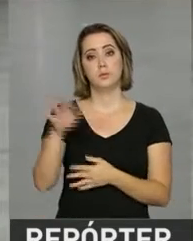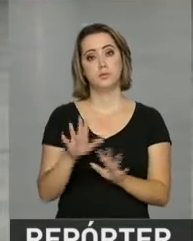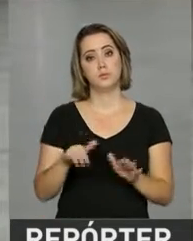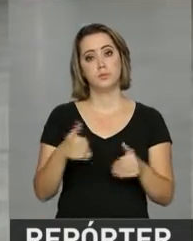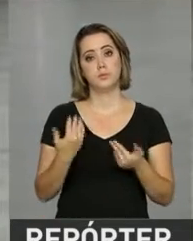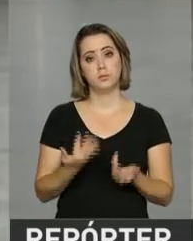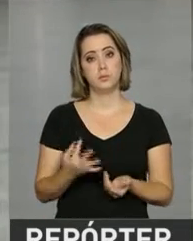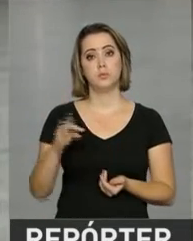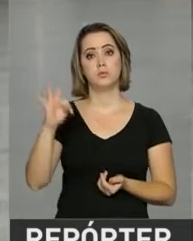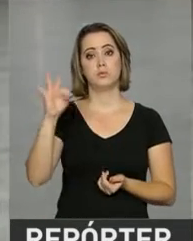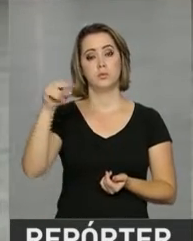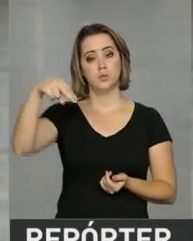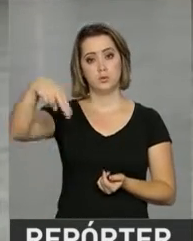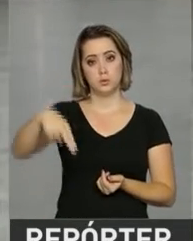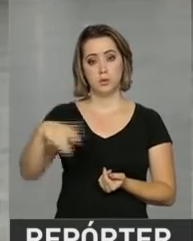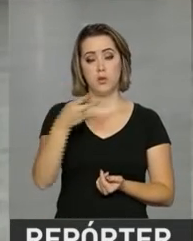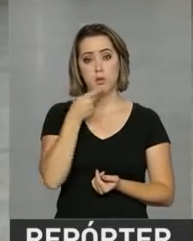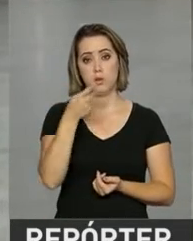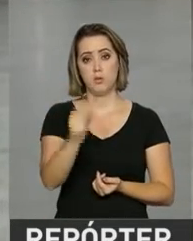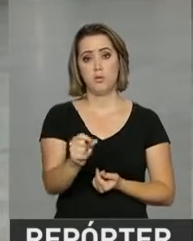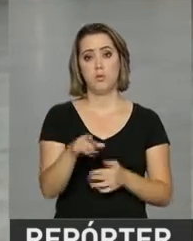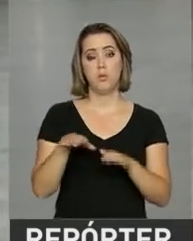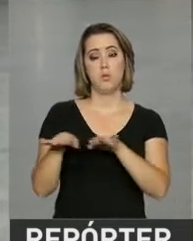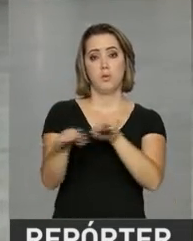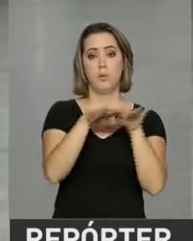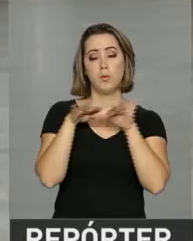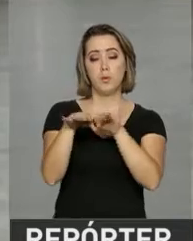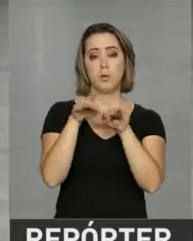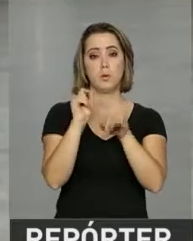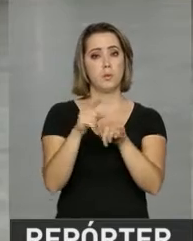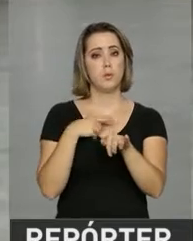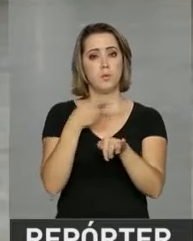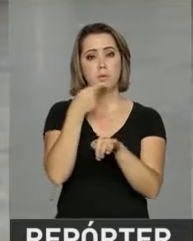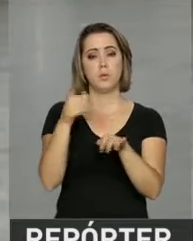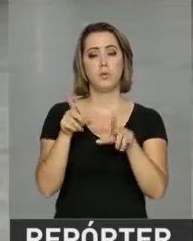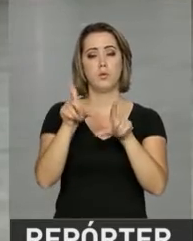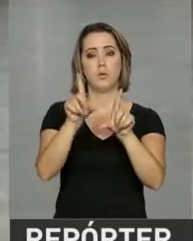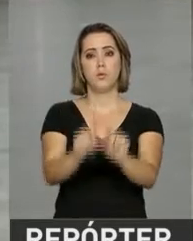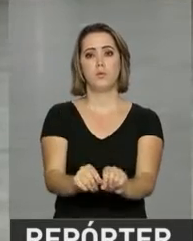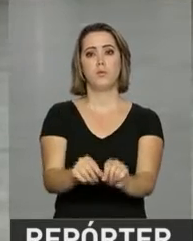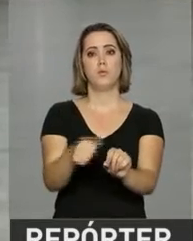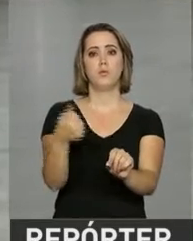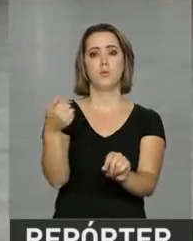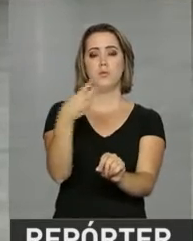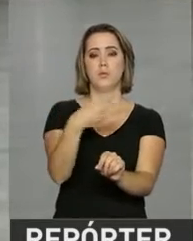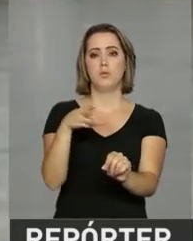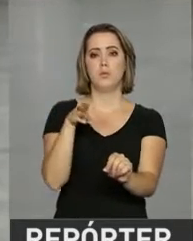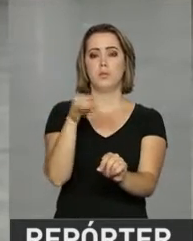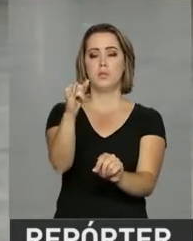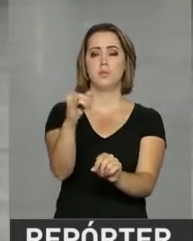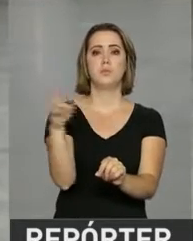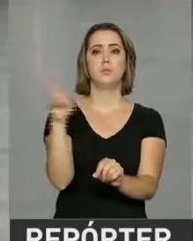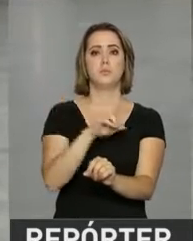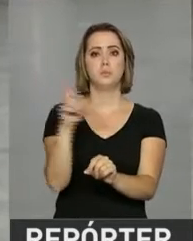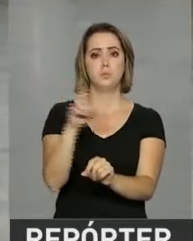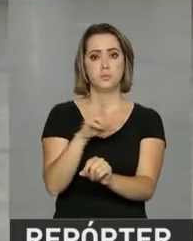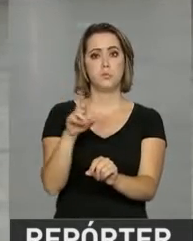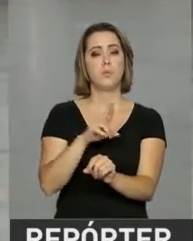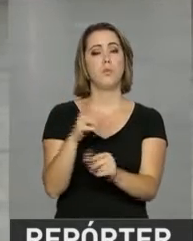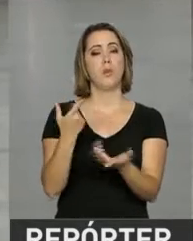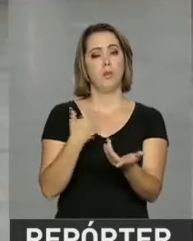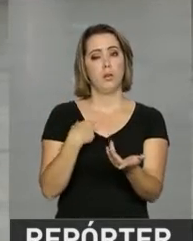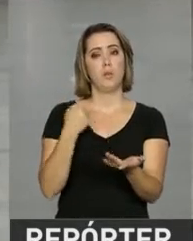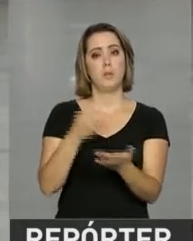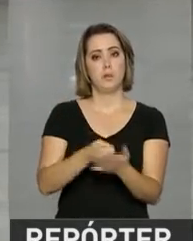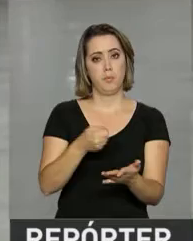Tesouro Nacional, essas medidas de equilíbrio resultaram na redução de 13 bilhões de reais em restos